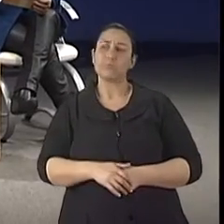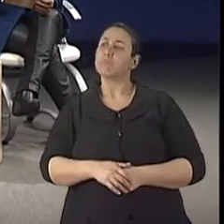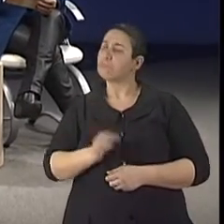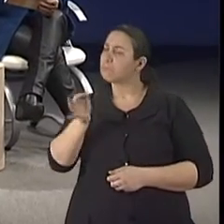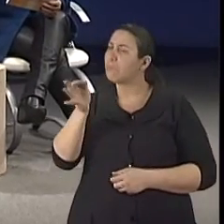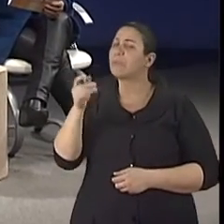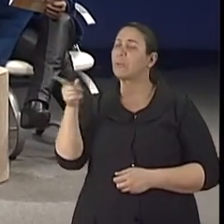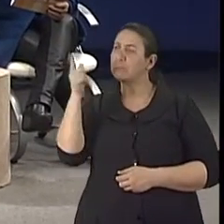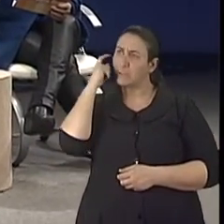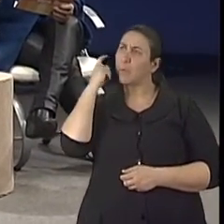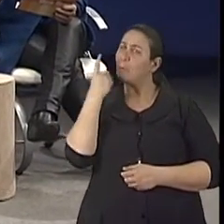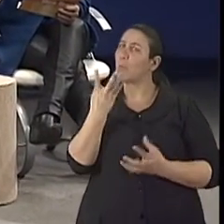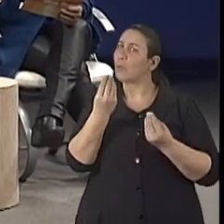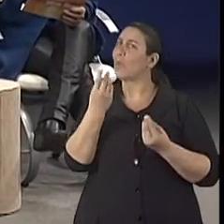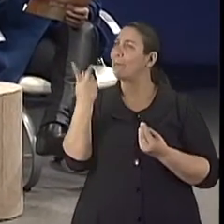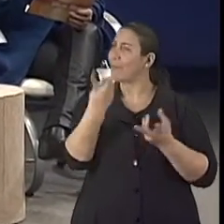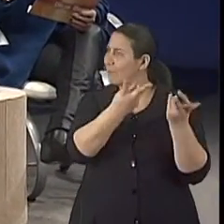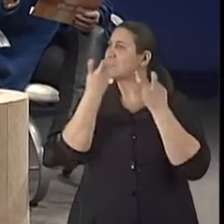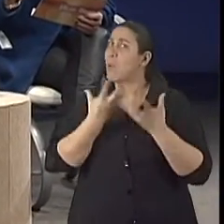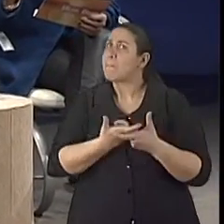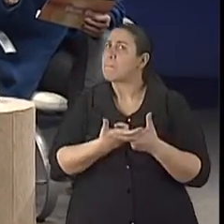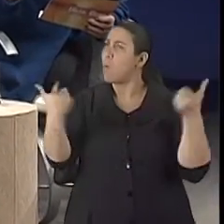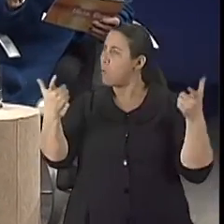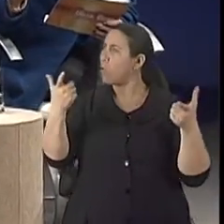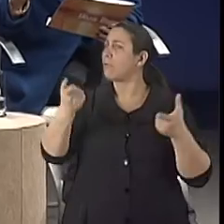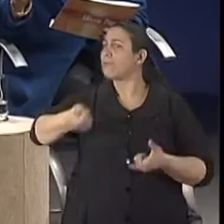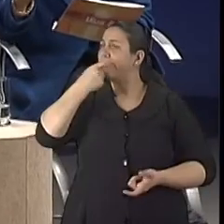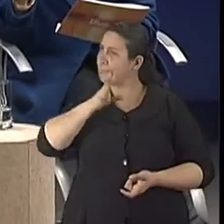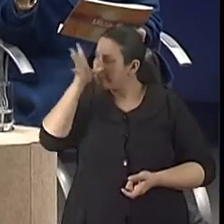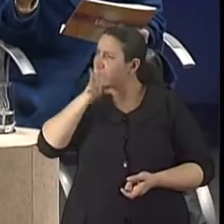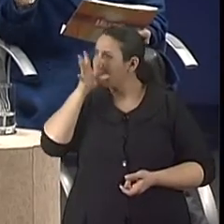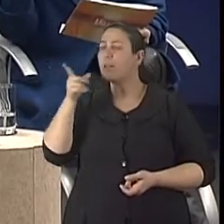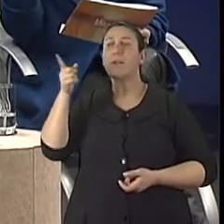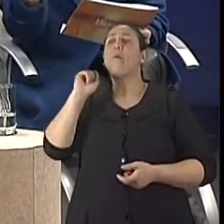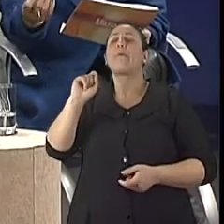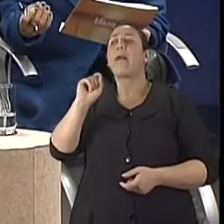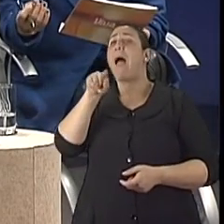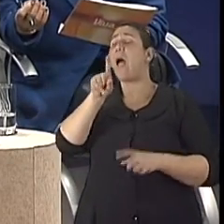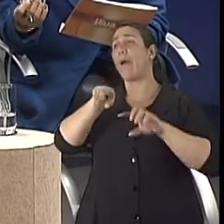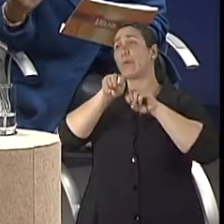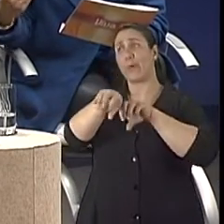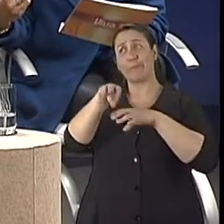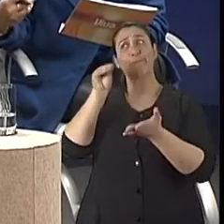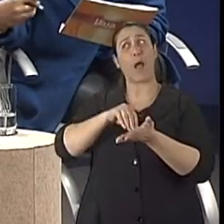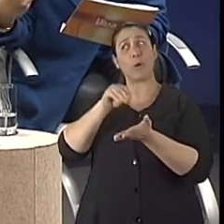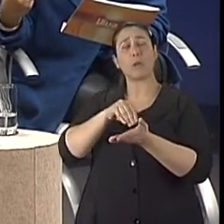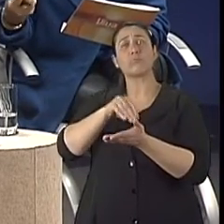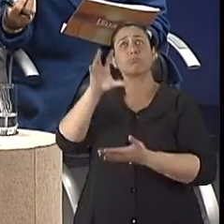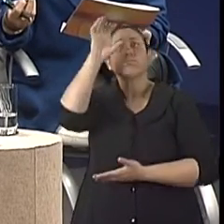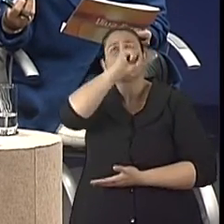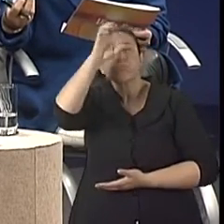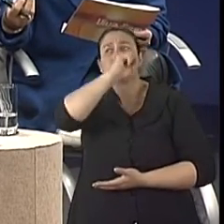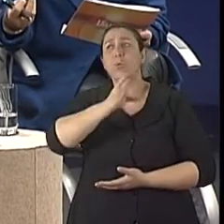muito mais comum do que a gente pensa até. E aqui a gente está falando em educação, a gente está falando em conhecimento, a gente está falando em